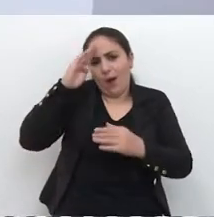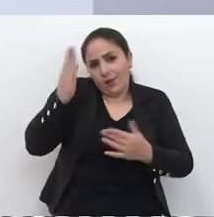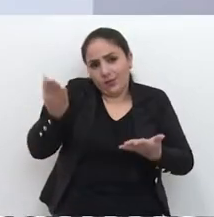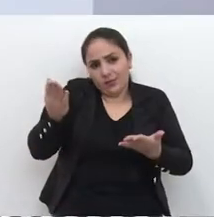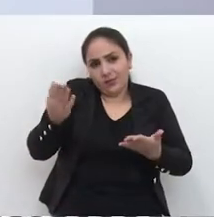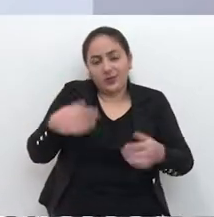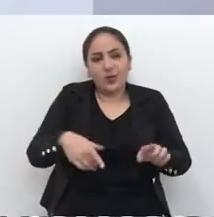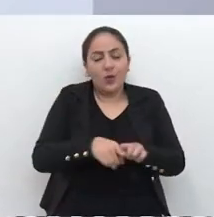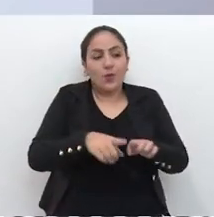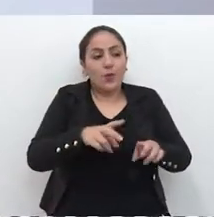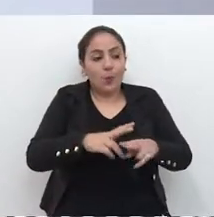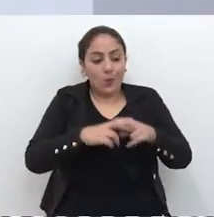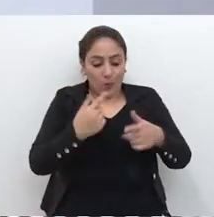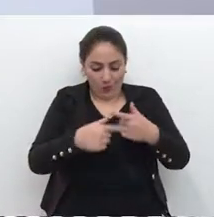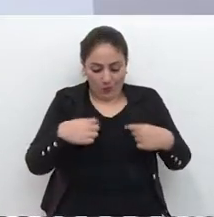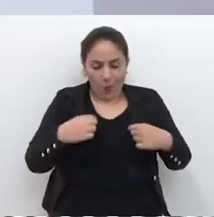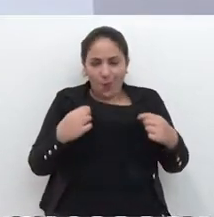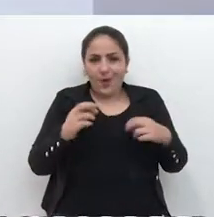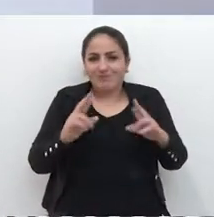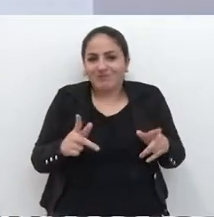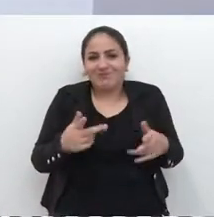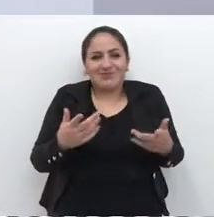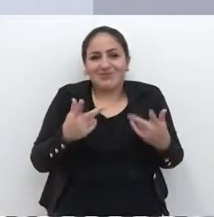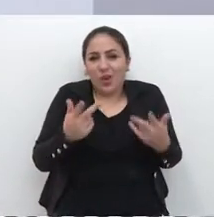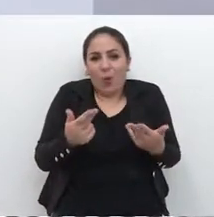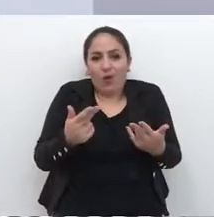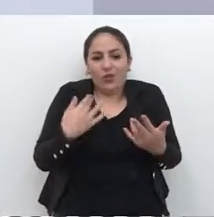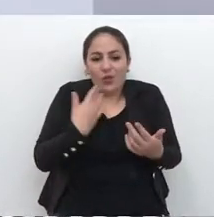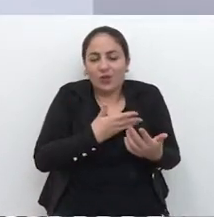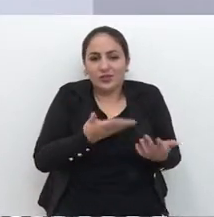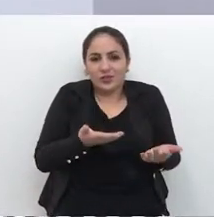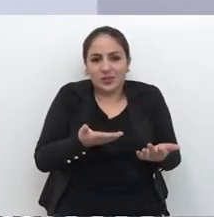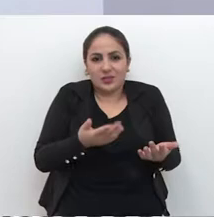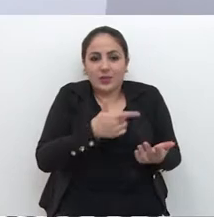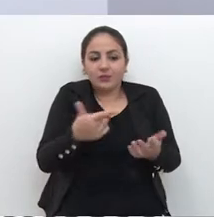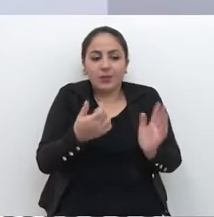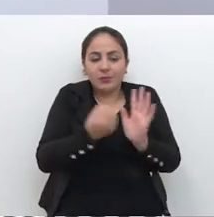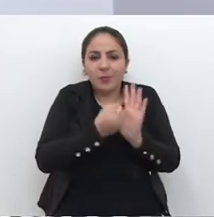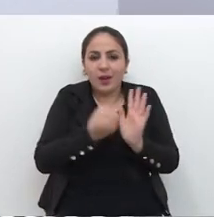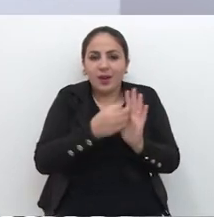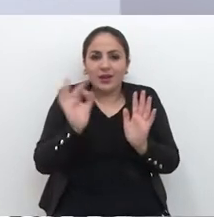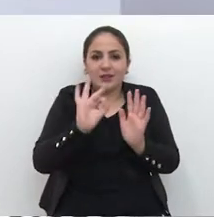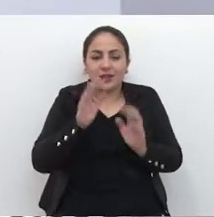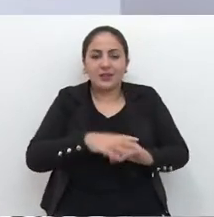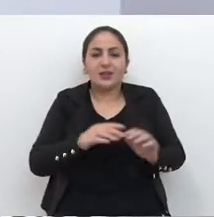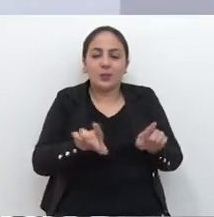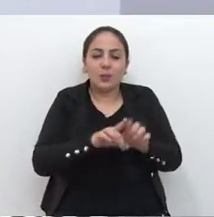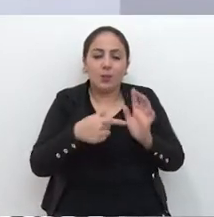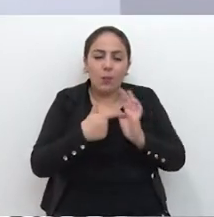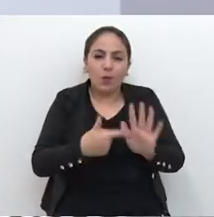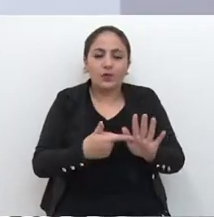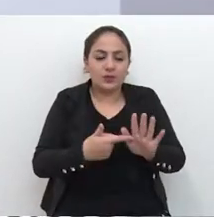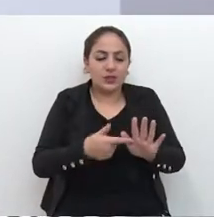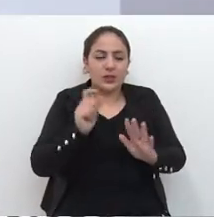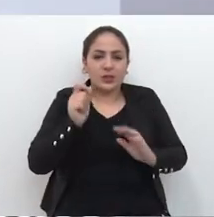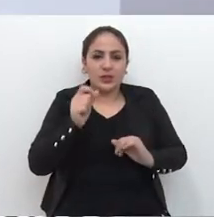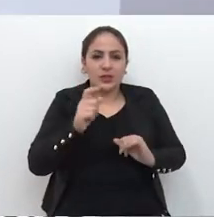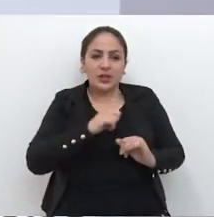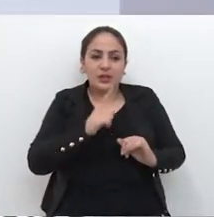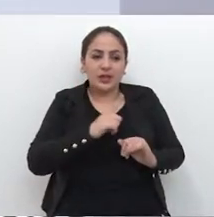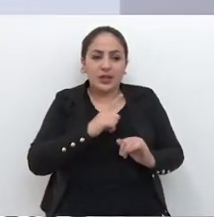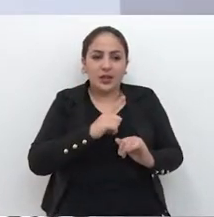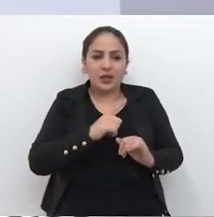guarda. Ele não está se apresentando como guarda. Então, não tem uma identificação, inclusive demonstra